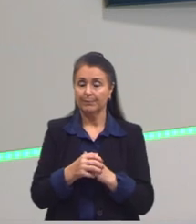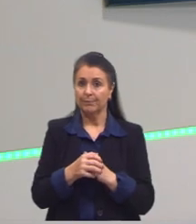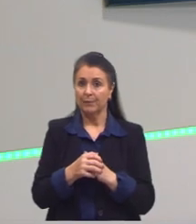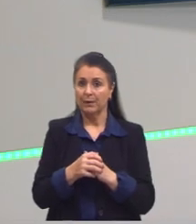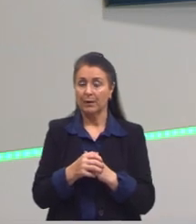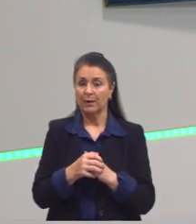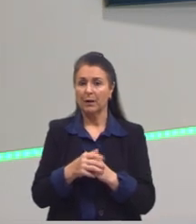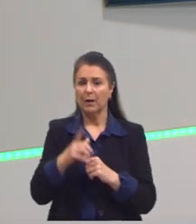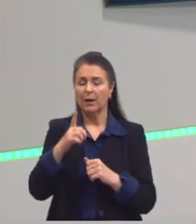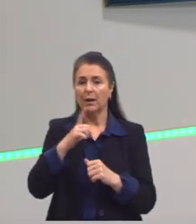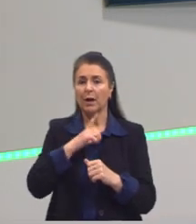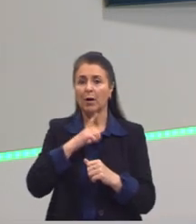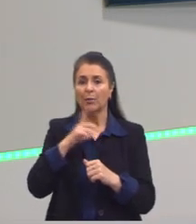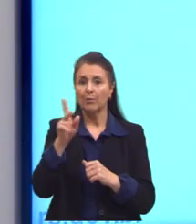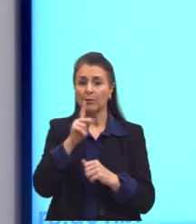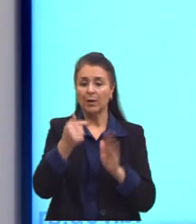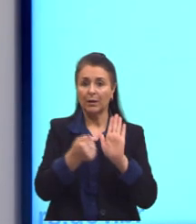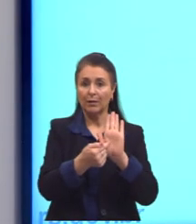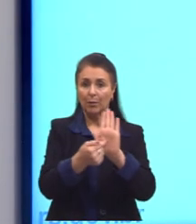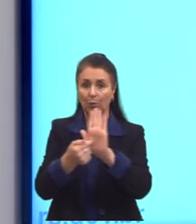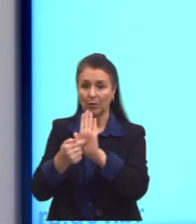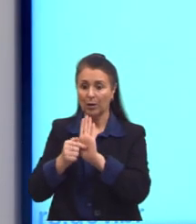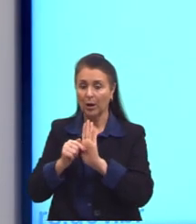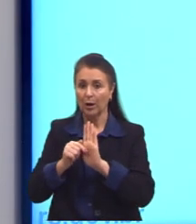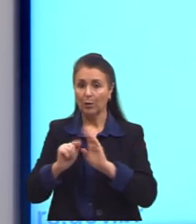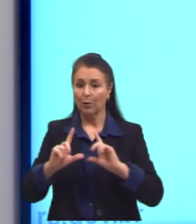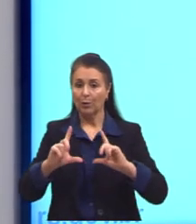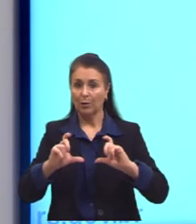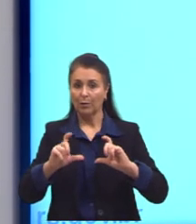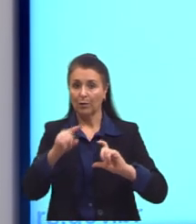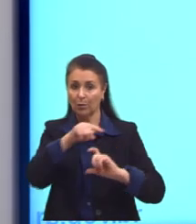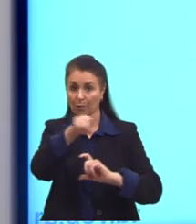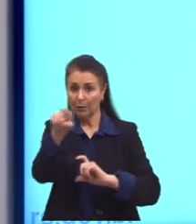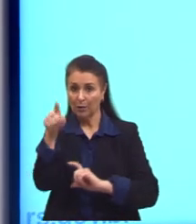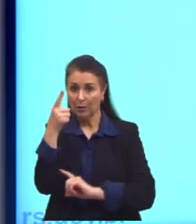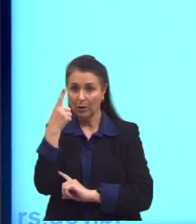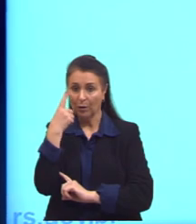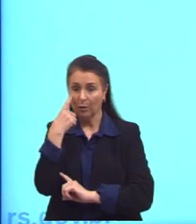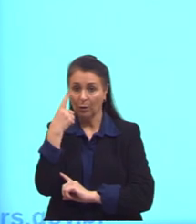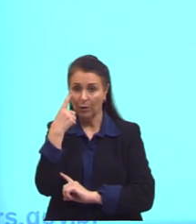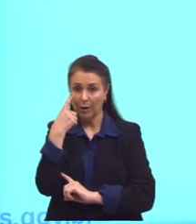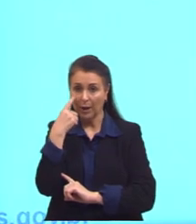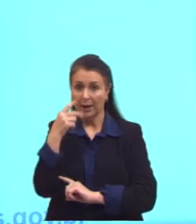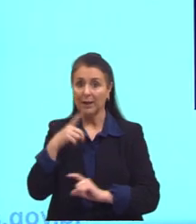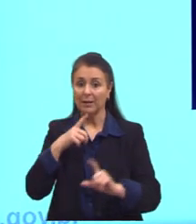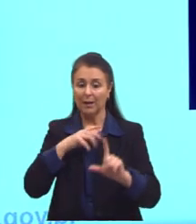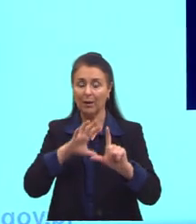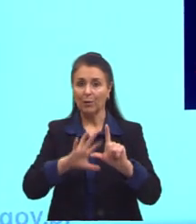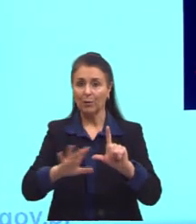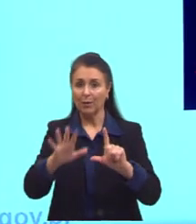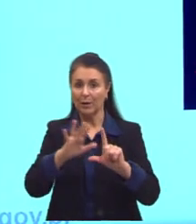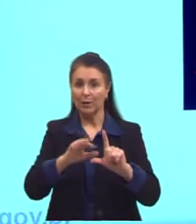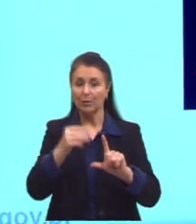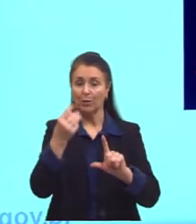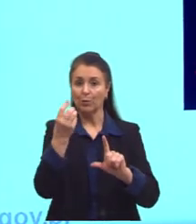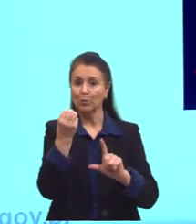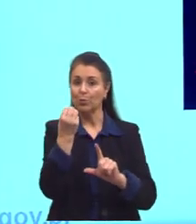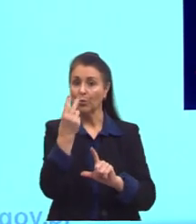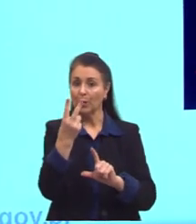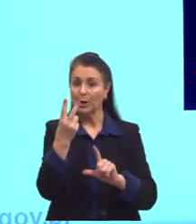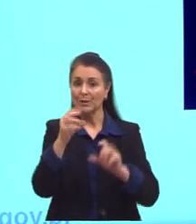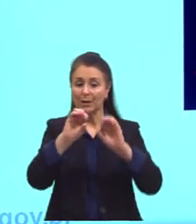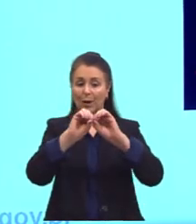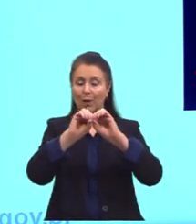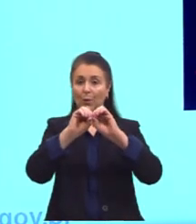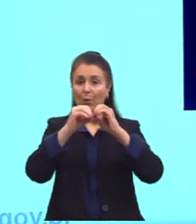Bom, aqui eu tenho uma recomendação para vocês, para vocês assistirem, que tem a ver com a densidade, que é porque dois oceanos não se misturam.